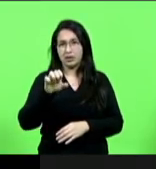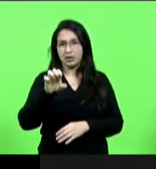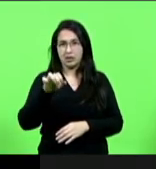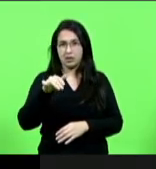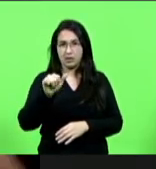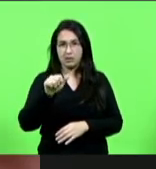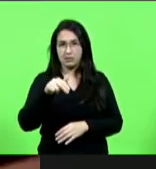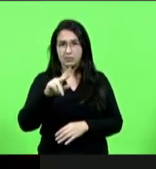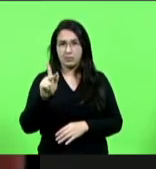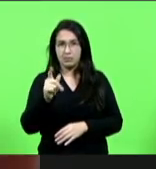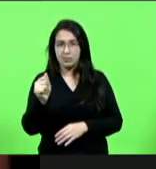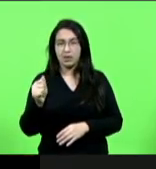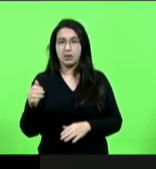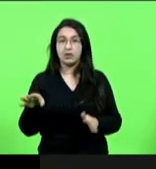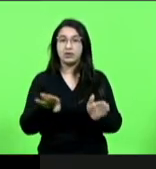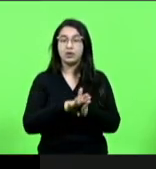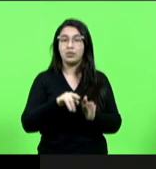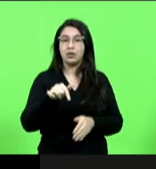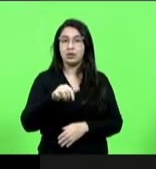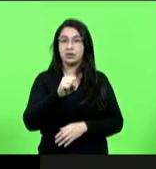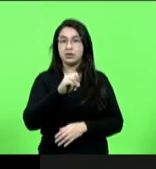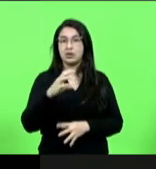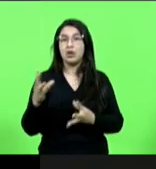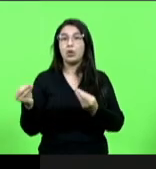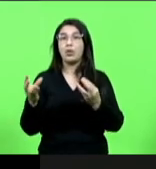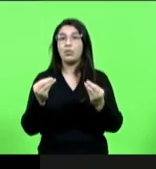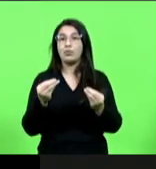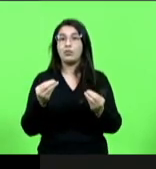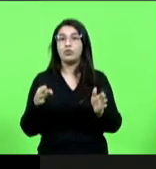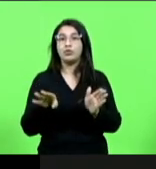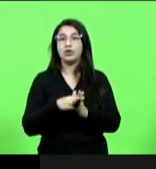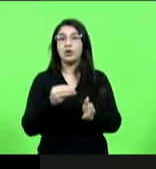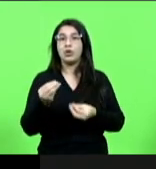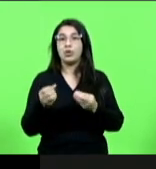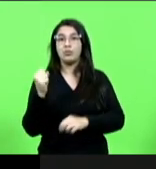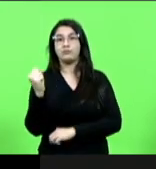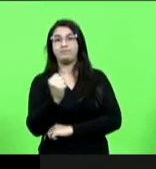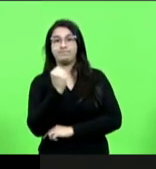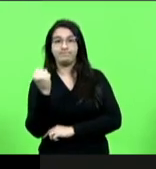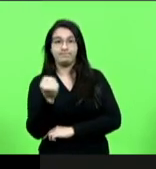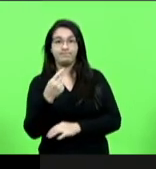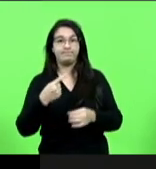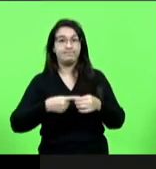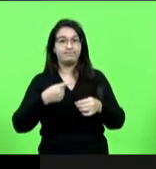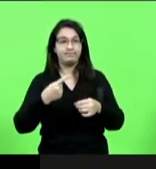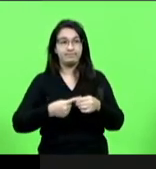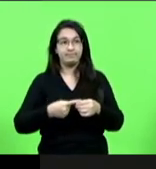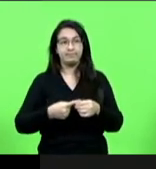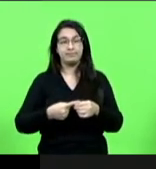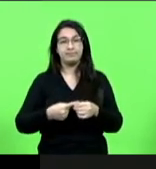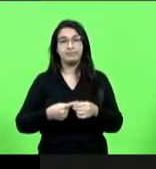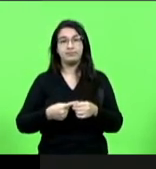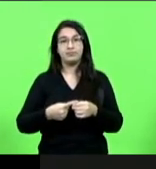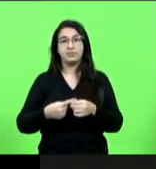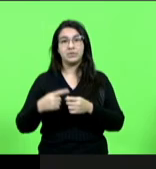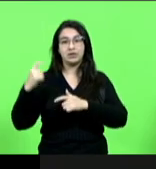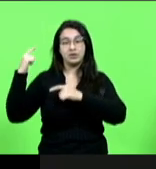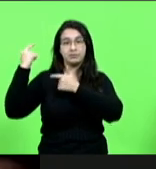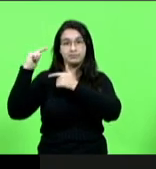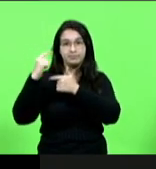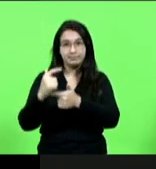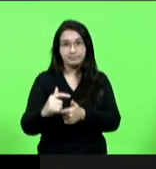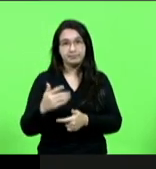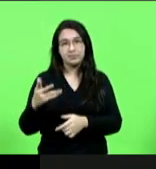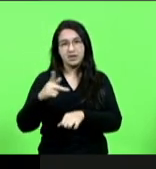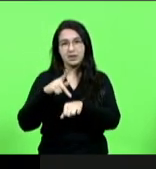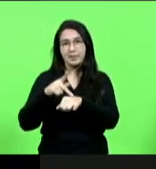Catarina muitos oriundos do Rio Grande do Sul com descendência desses países que eu falei e